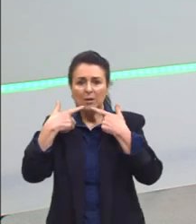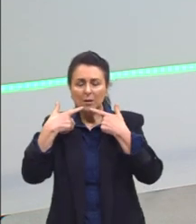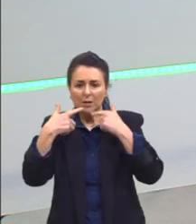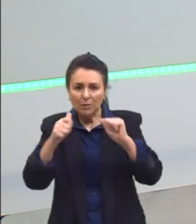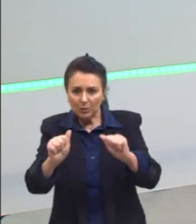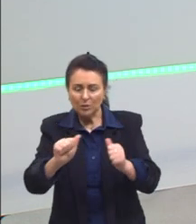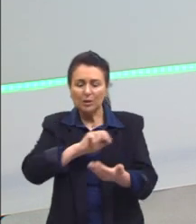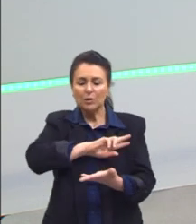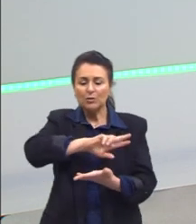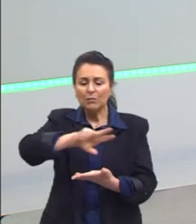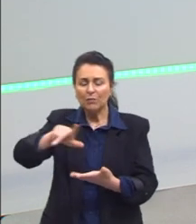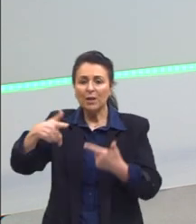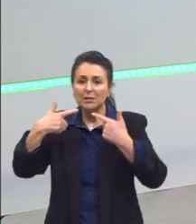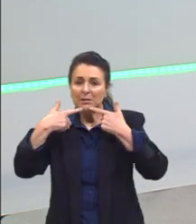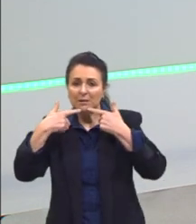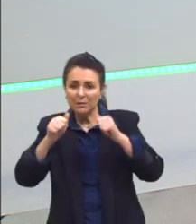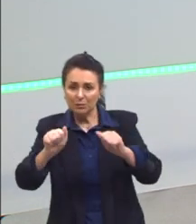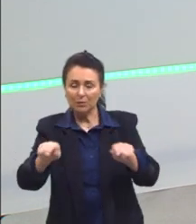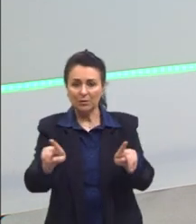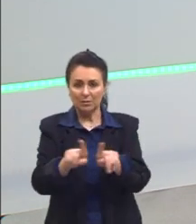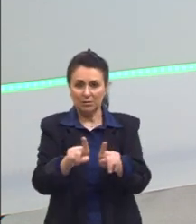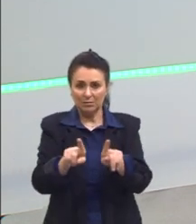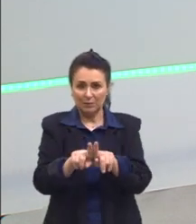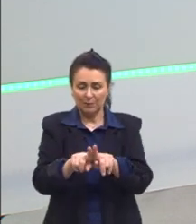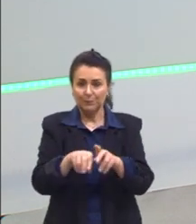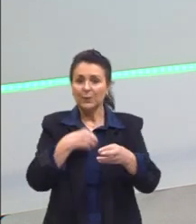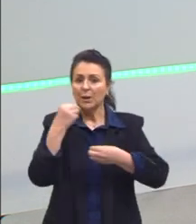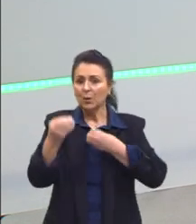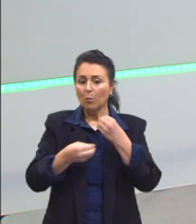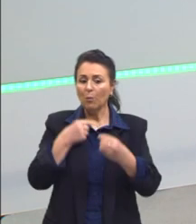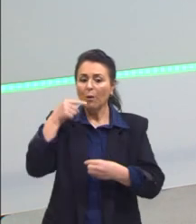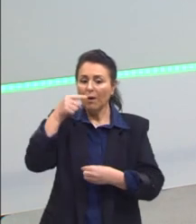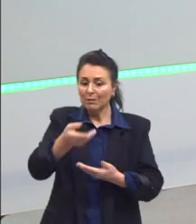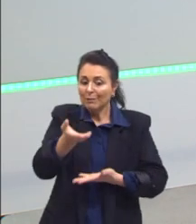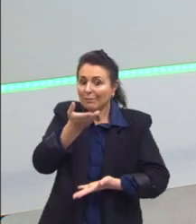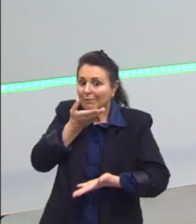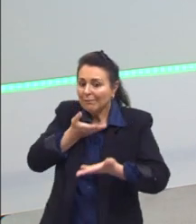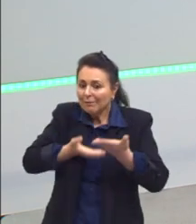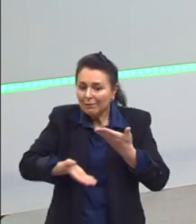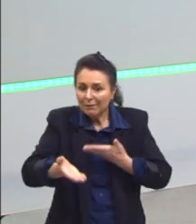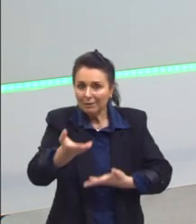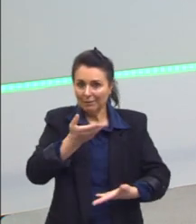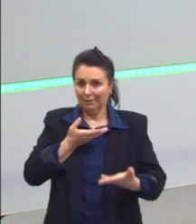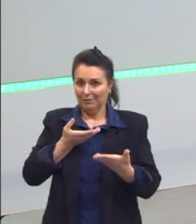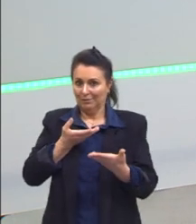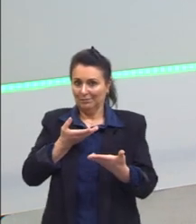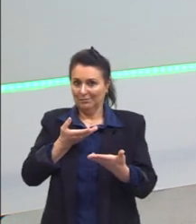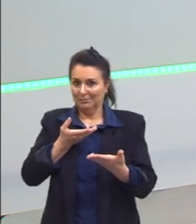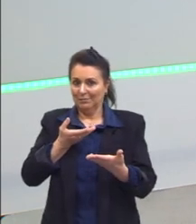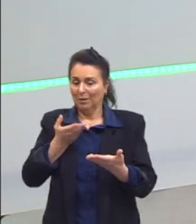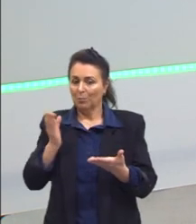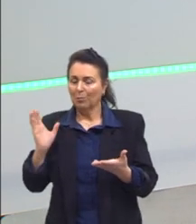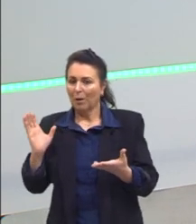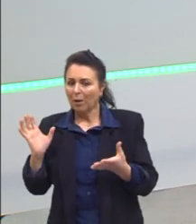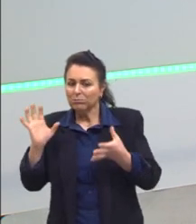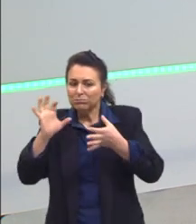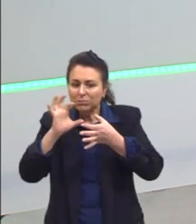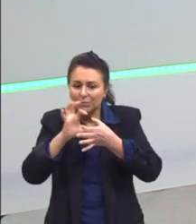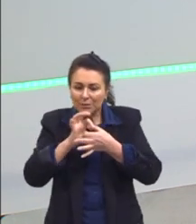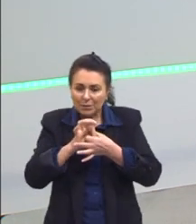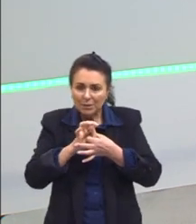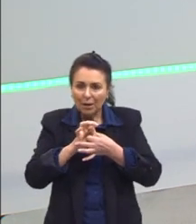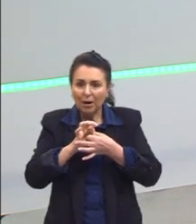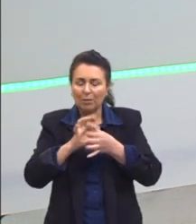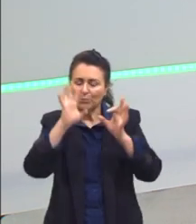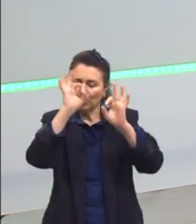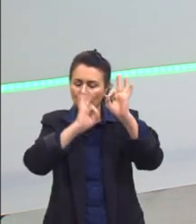diversas línguas e como elas vão interagir entre si para formar isso que a gente tem